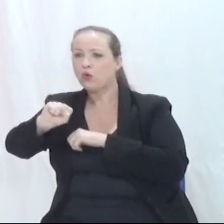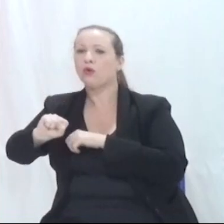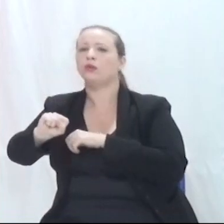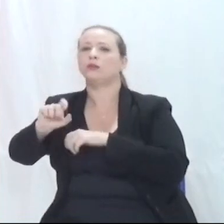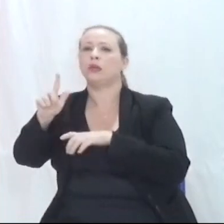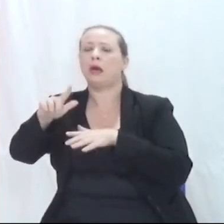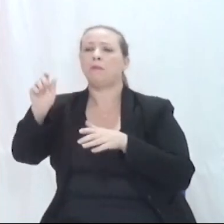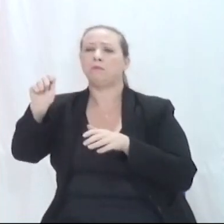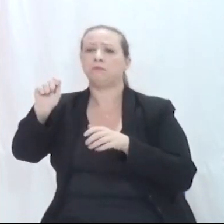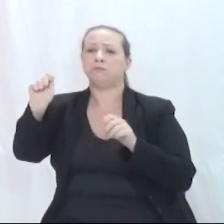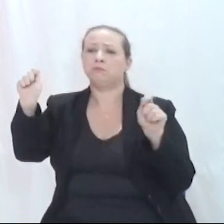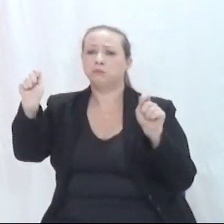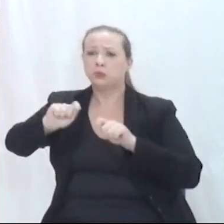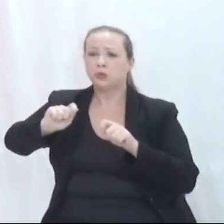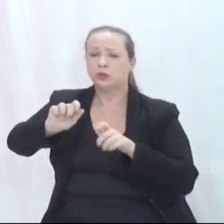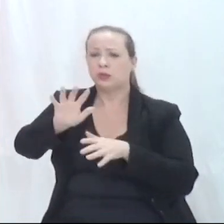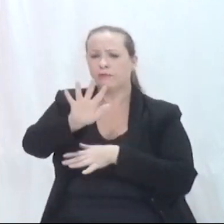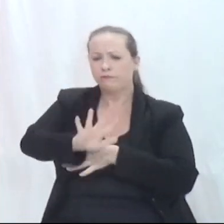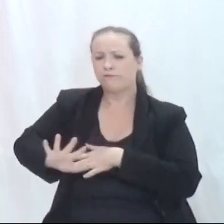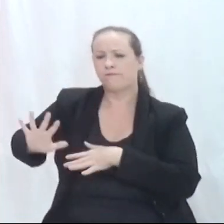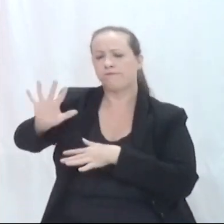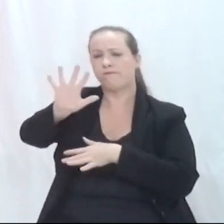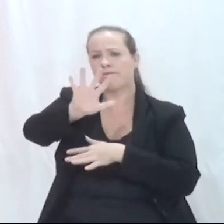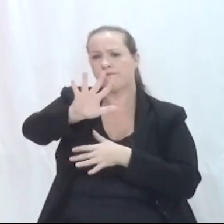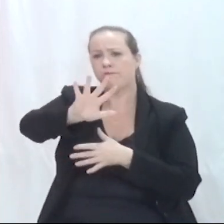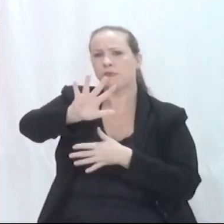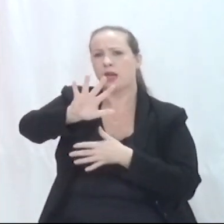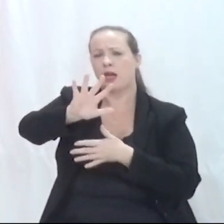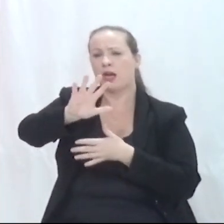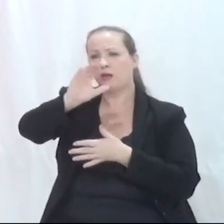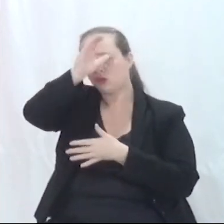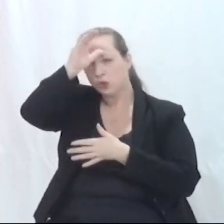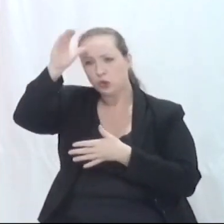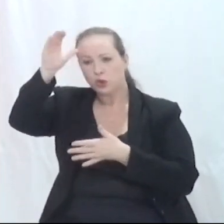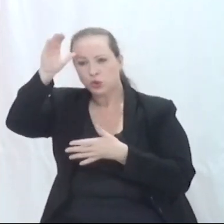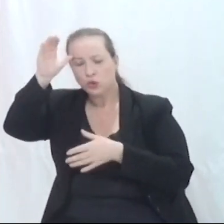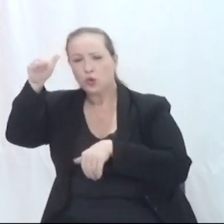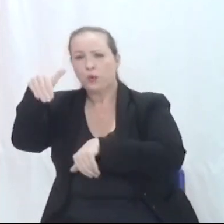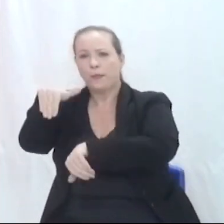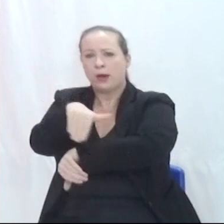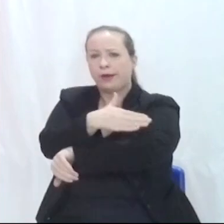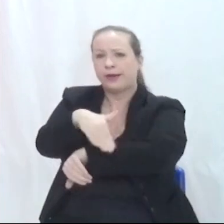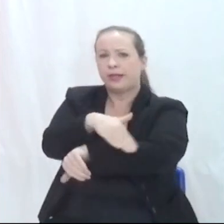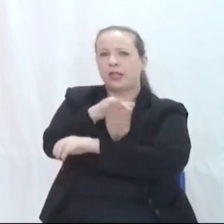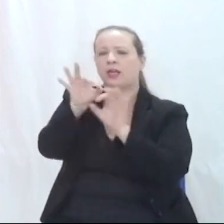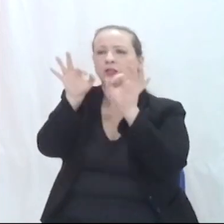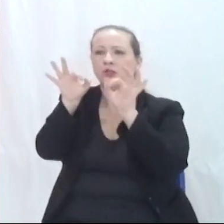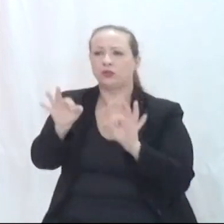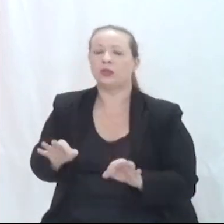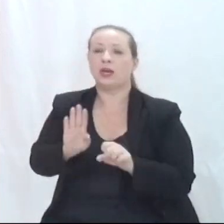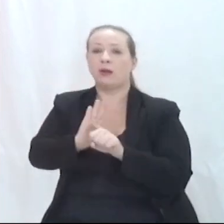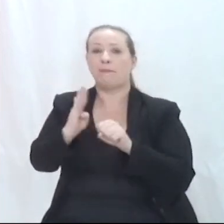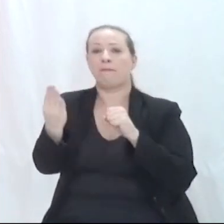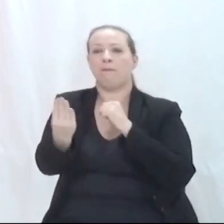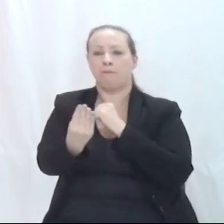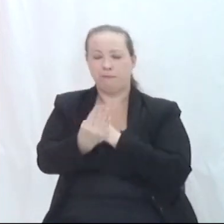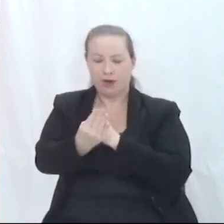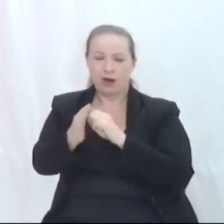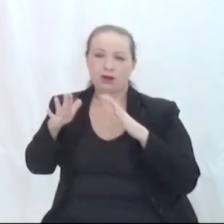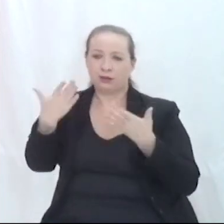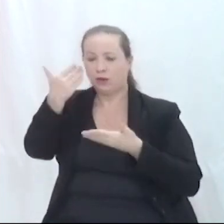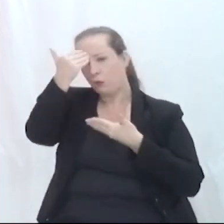nos todos os registros cartográficos da prefeitura, nos nossos endereços, tudo aquilo que a gente utiliza, então, na nossa localidade. Então,